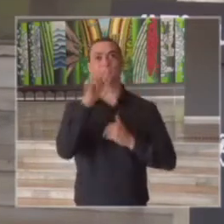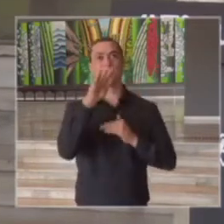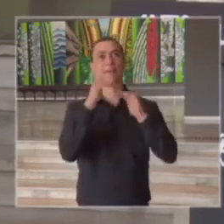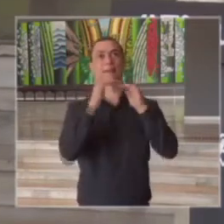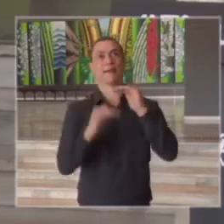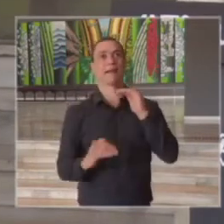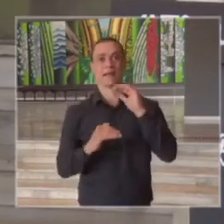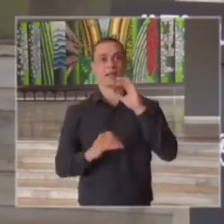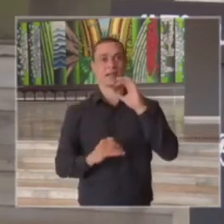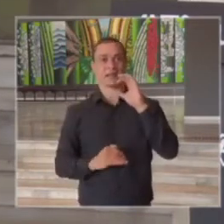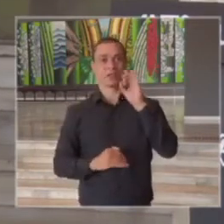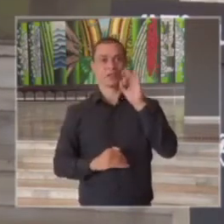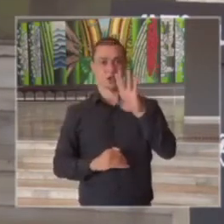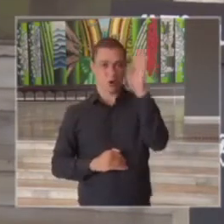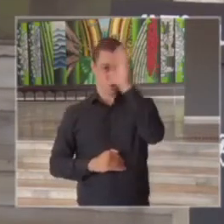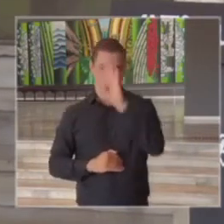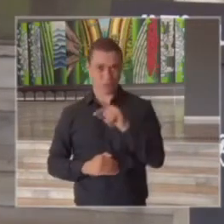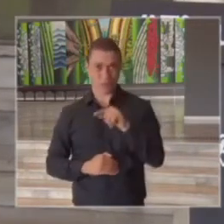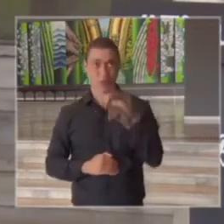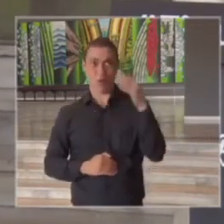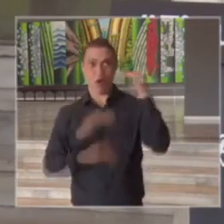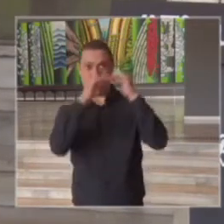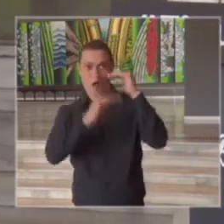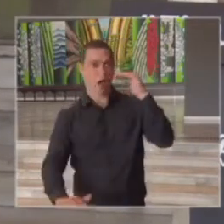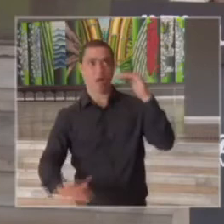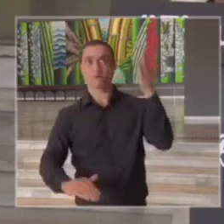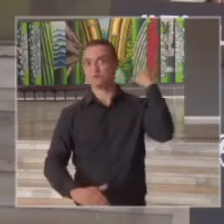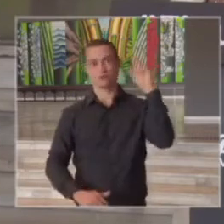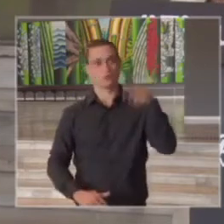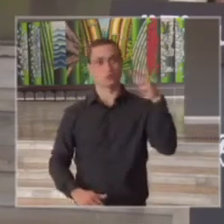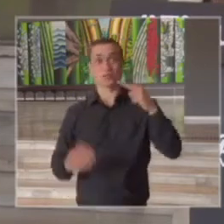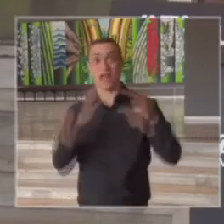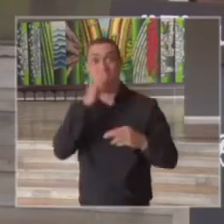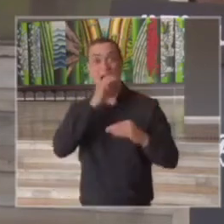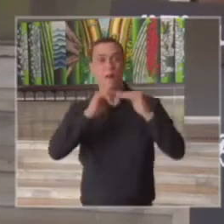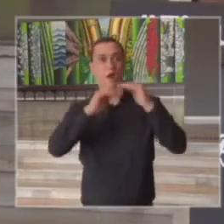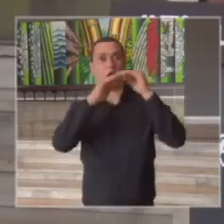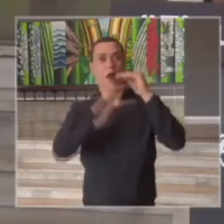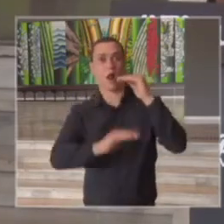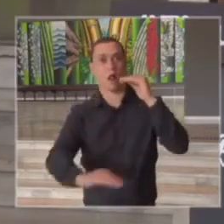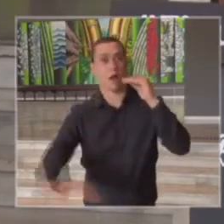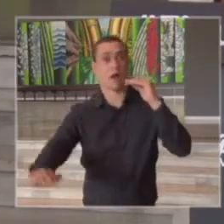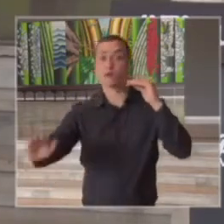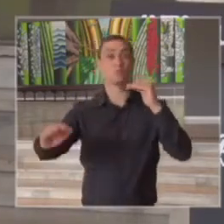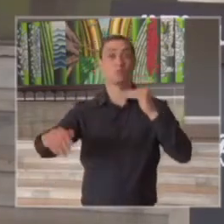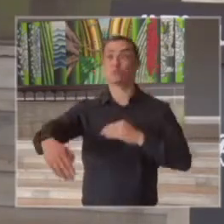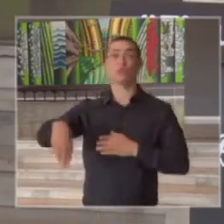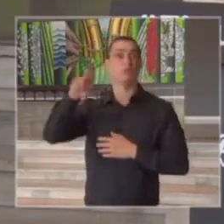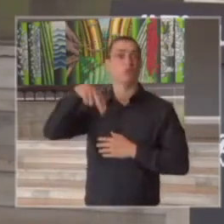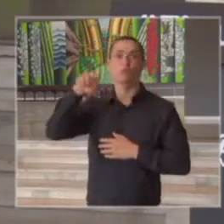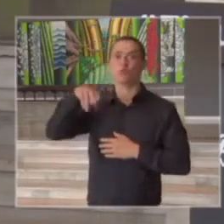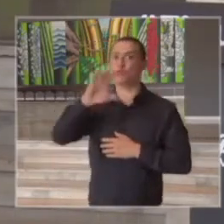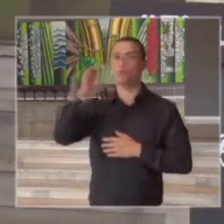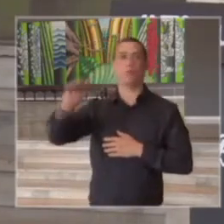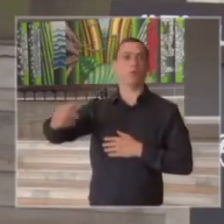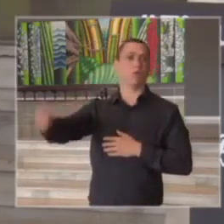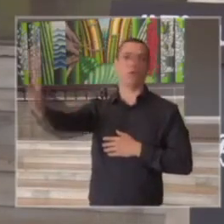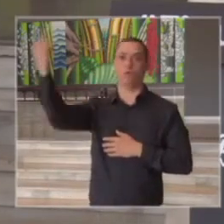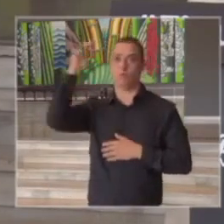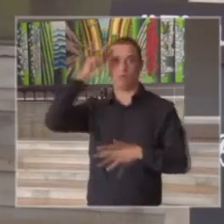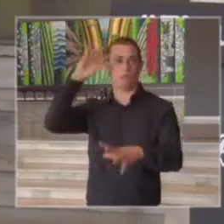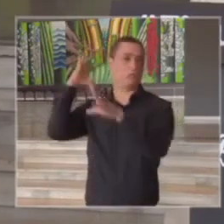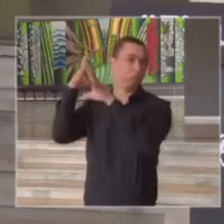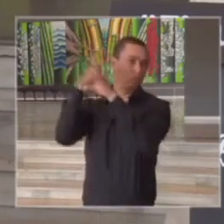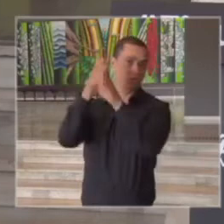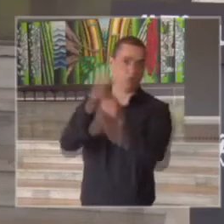nessa magnitude e nessa velocidade em nenhum outro evento econômico histórico que se